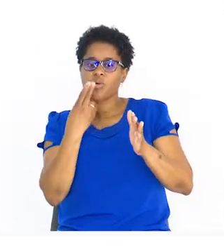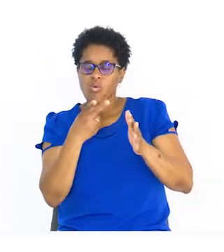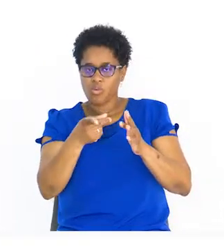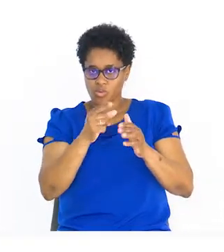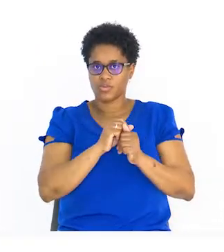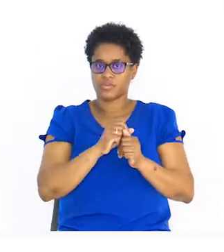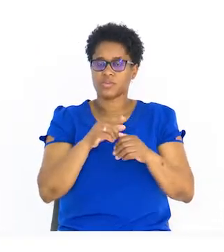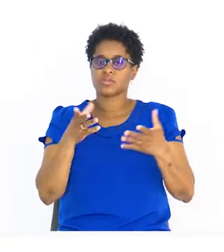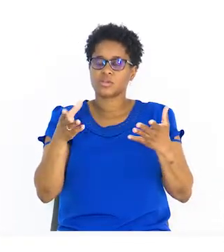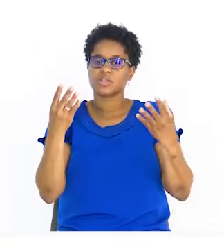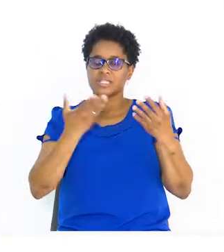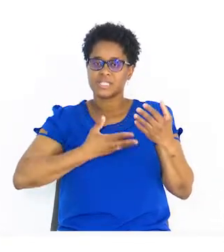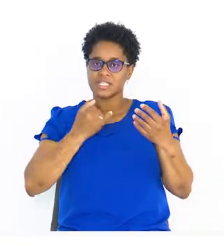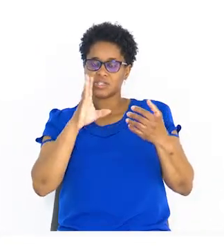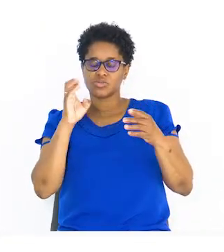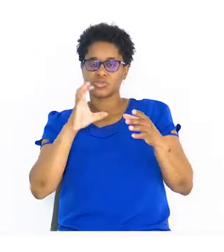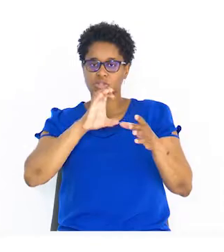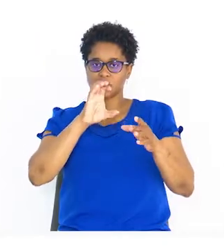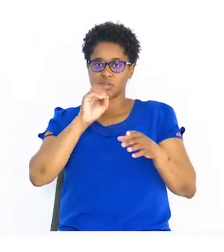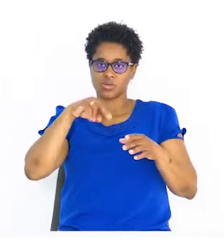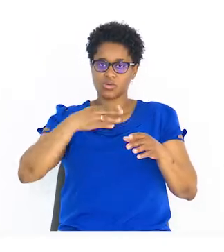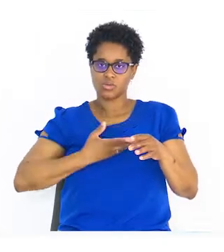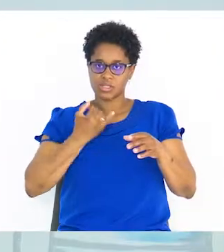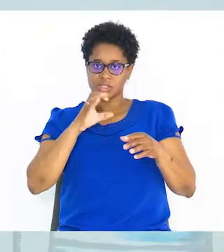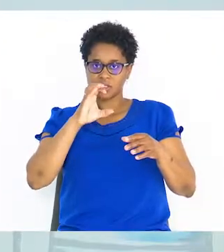a disjunção de condições.